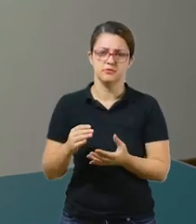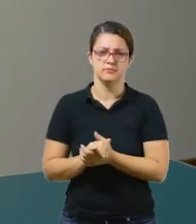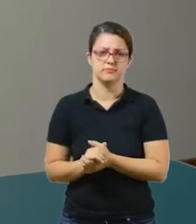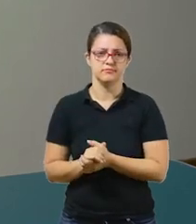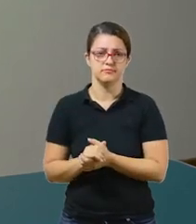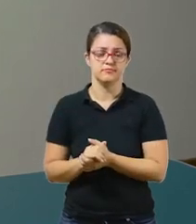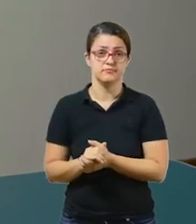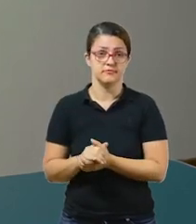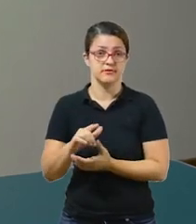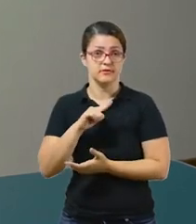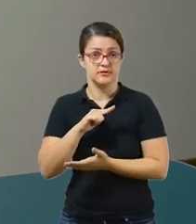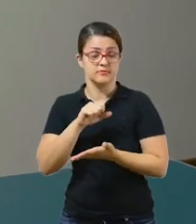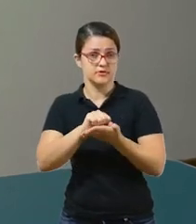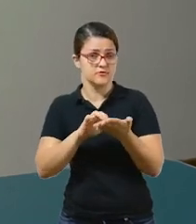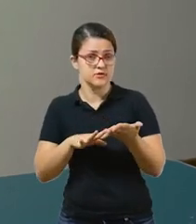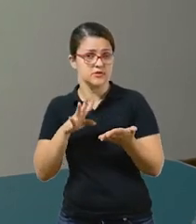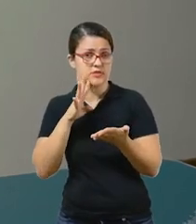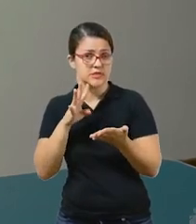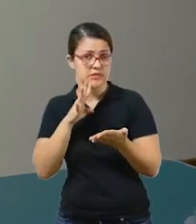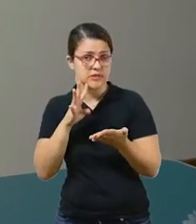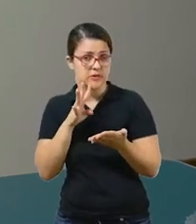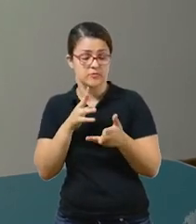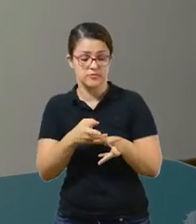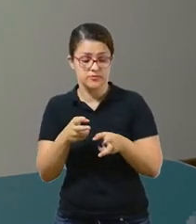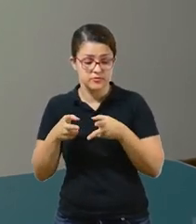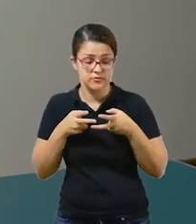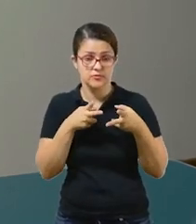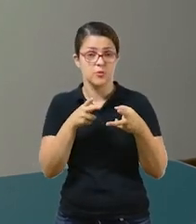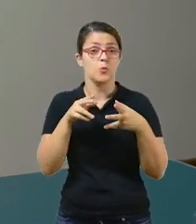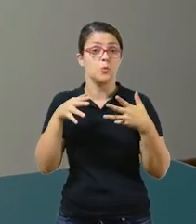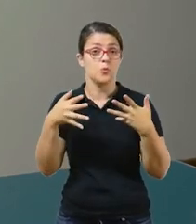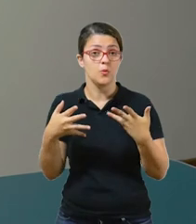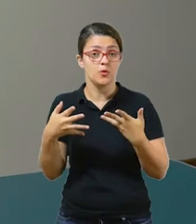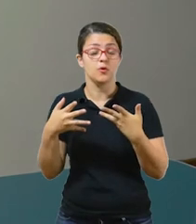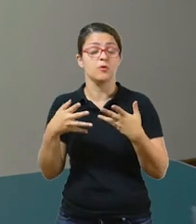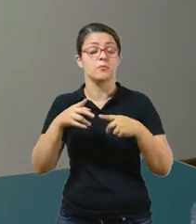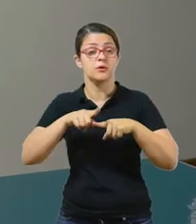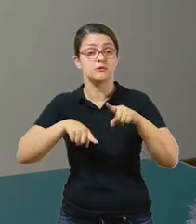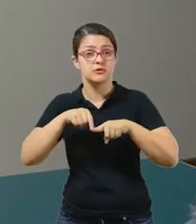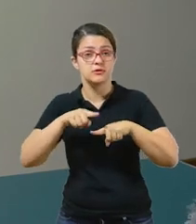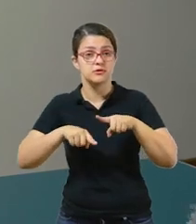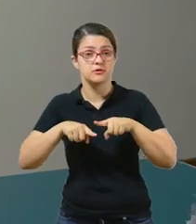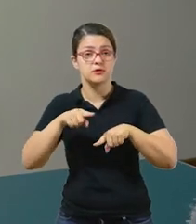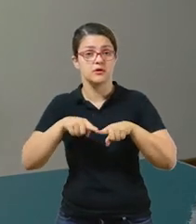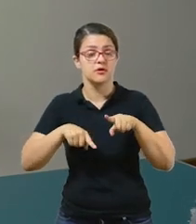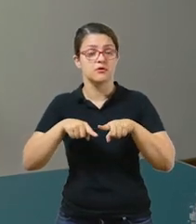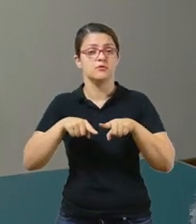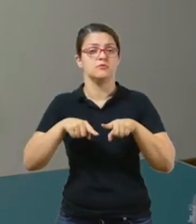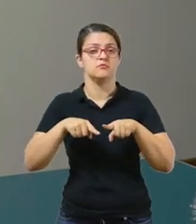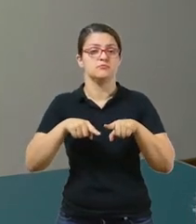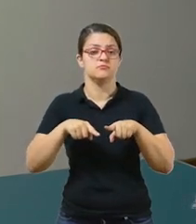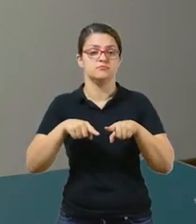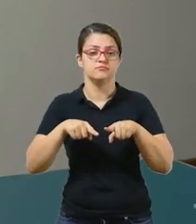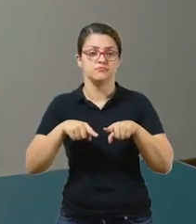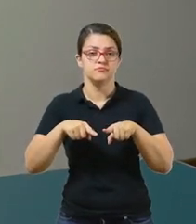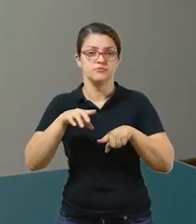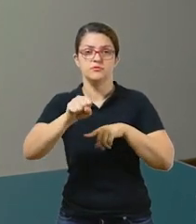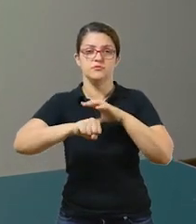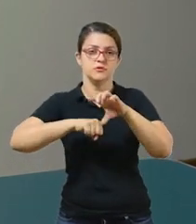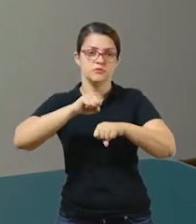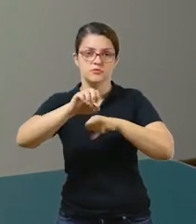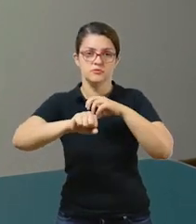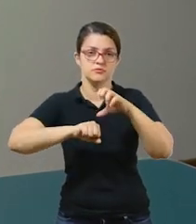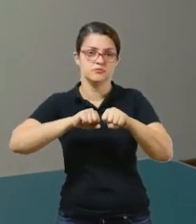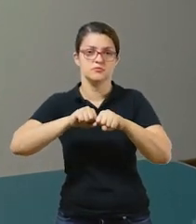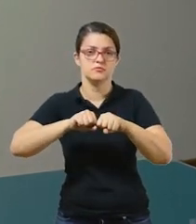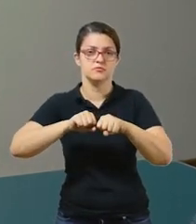teremos uma atividade super legal, que é para vocês identificarem qual é o tipo de material coletado. E depois nós teremos uma pesquisa,